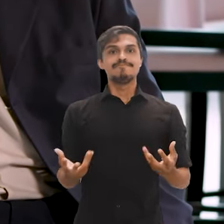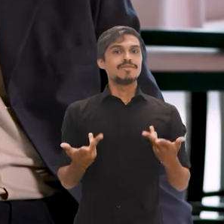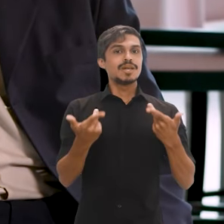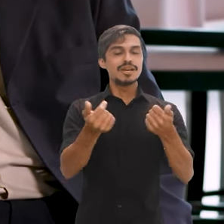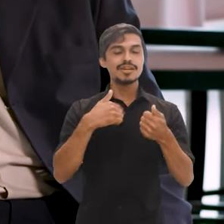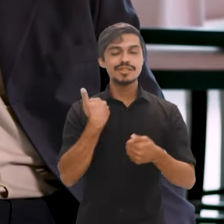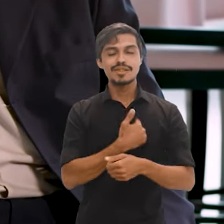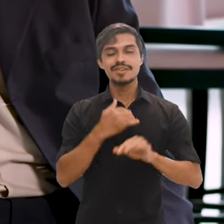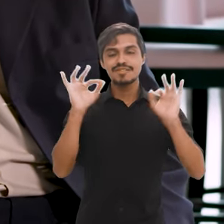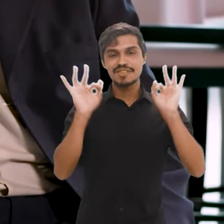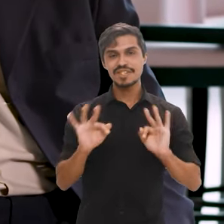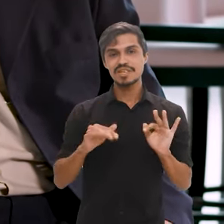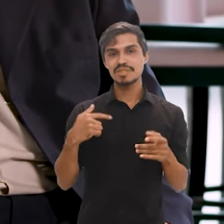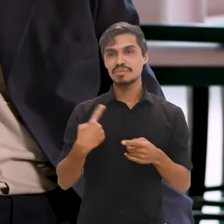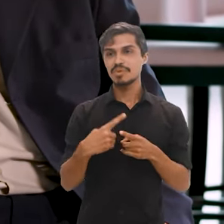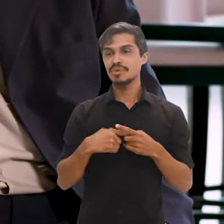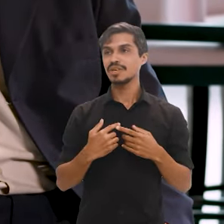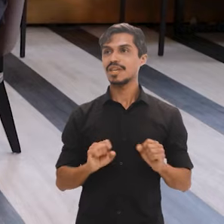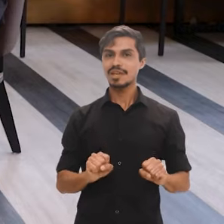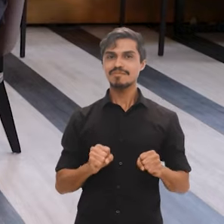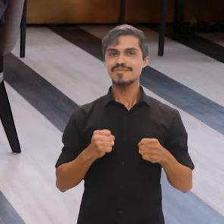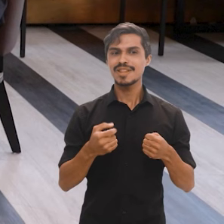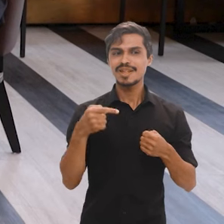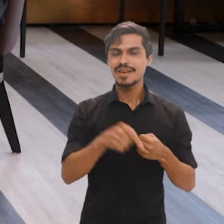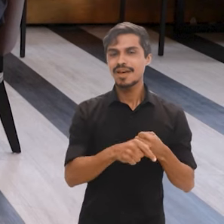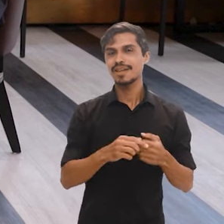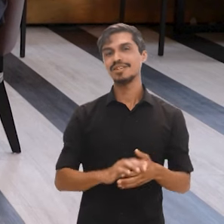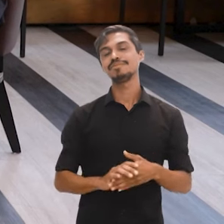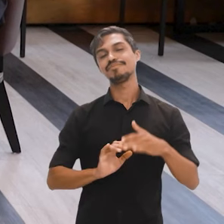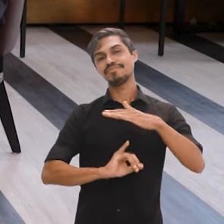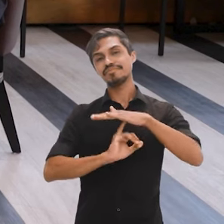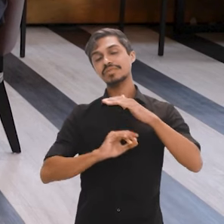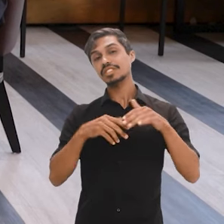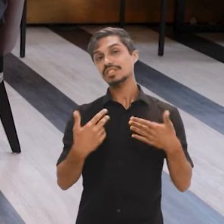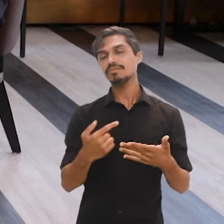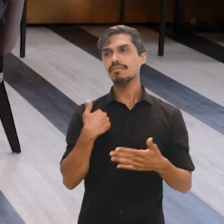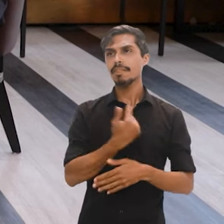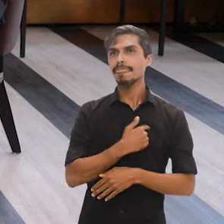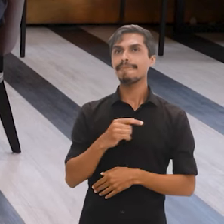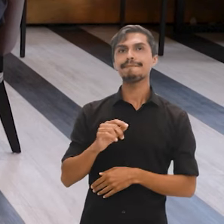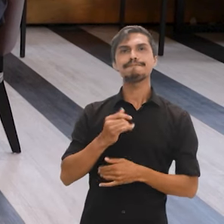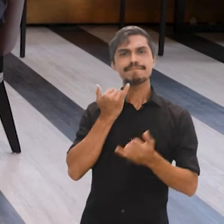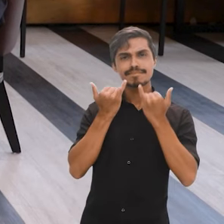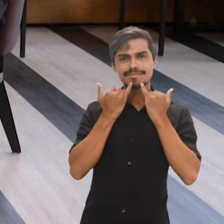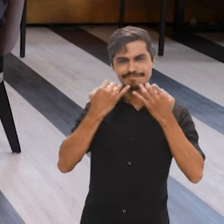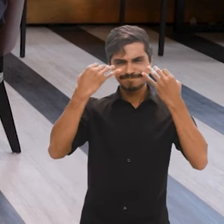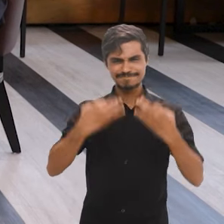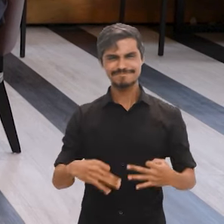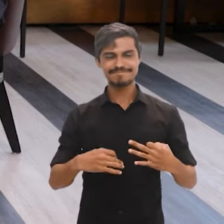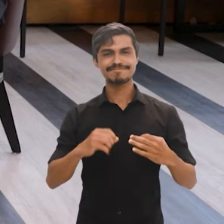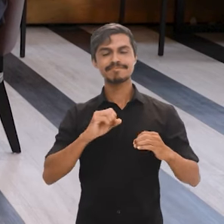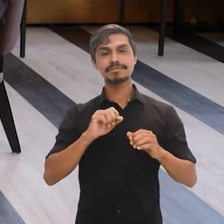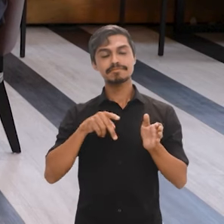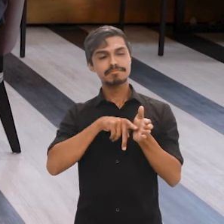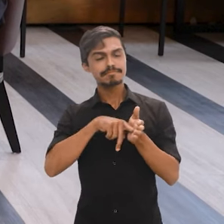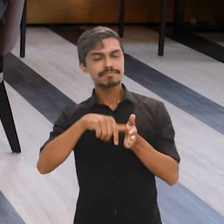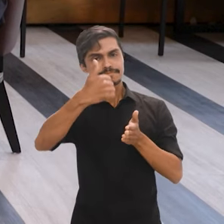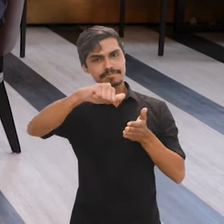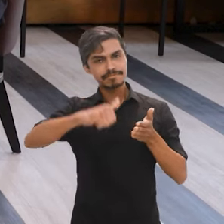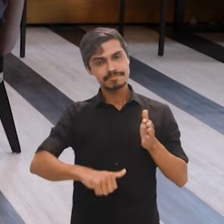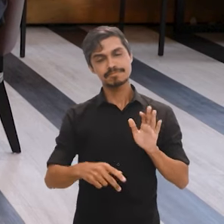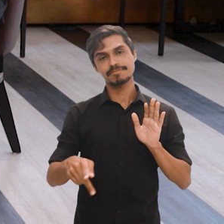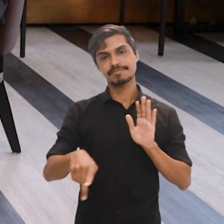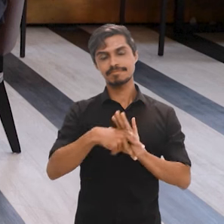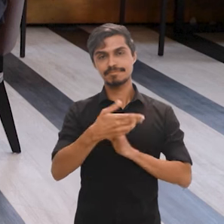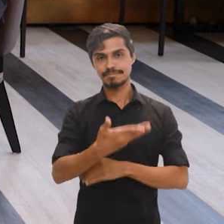muito felizes por poder estar à frente dessa instituição que tem trazido informações precisas para a avaliação, para a condução de